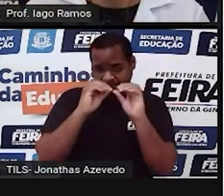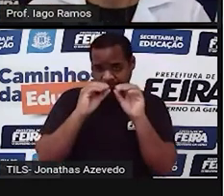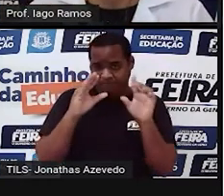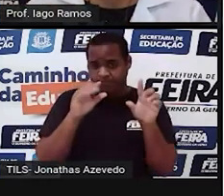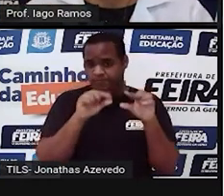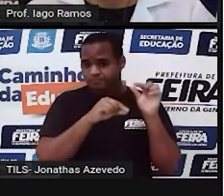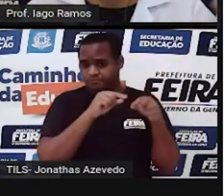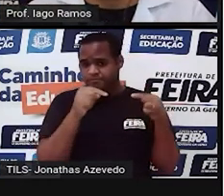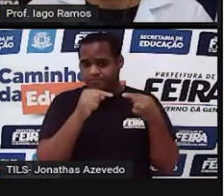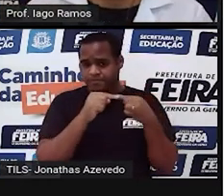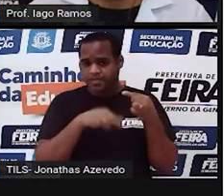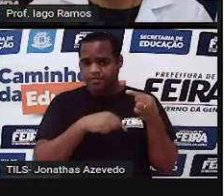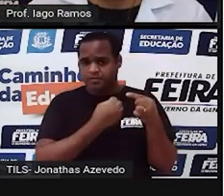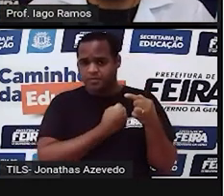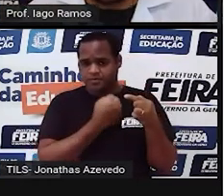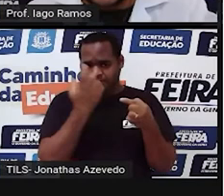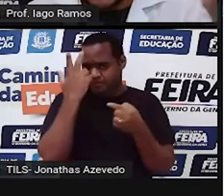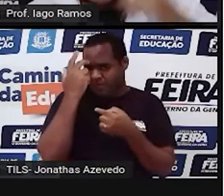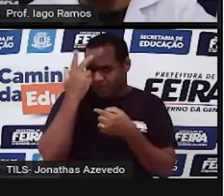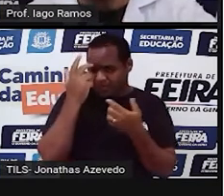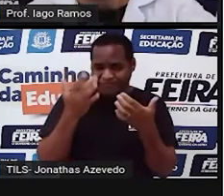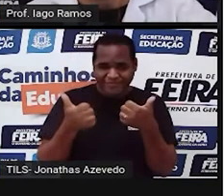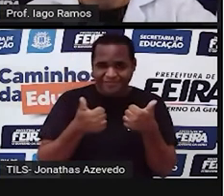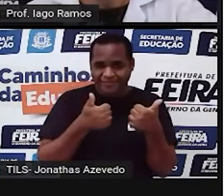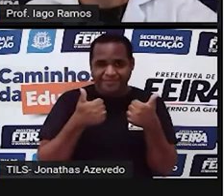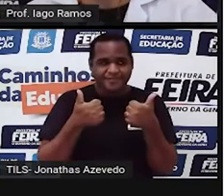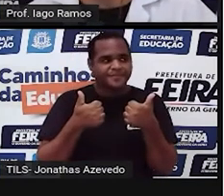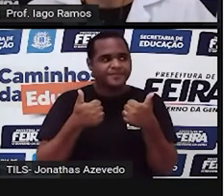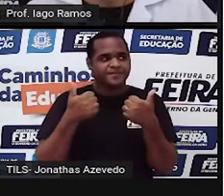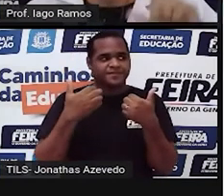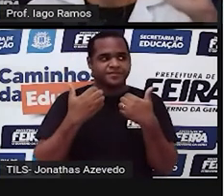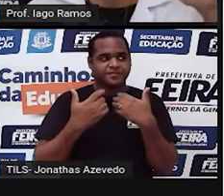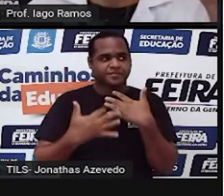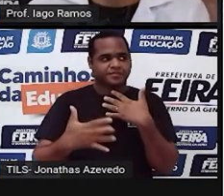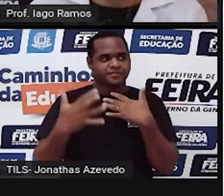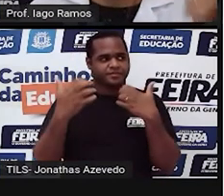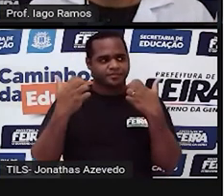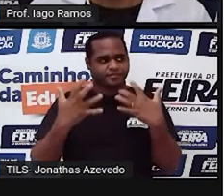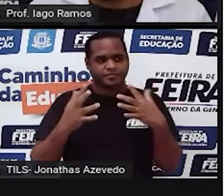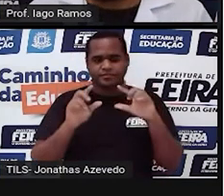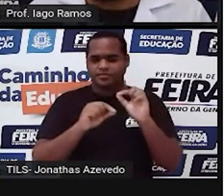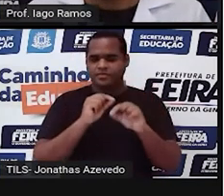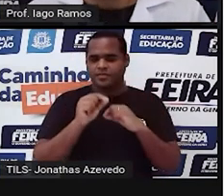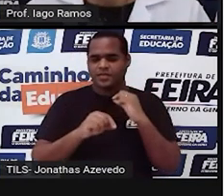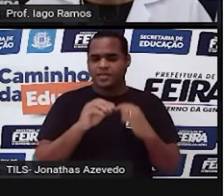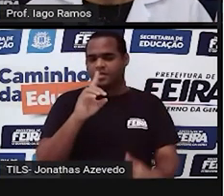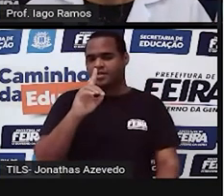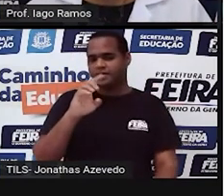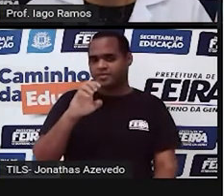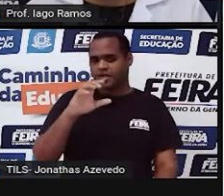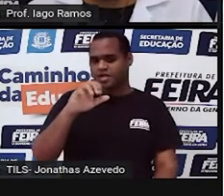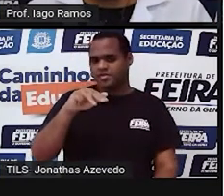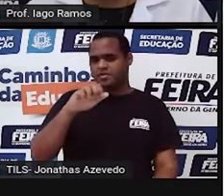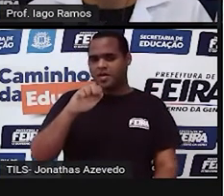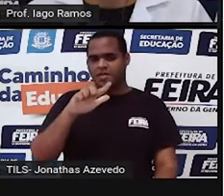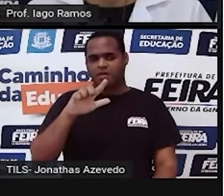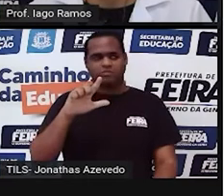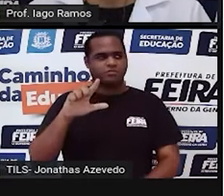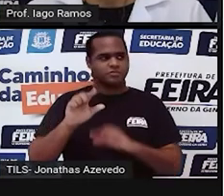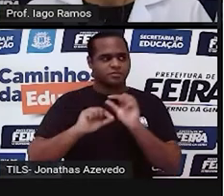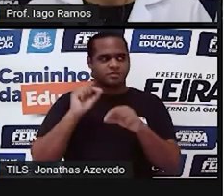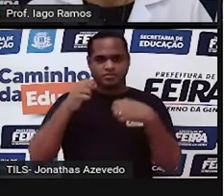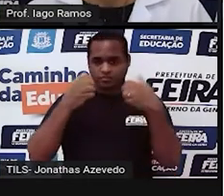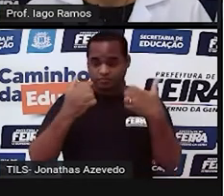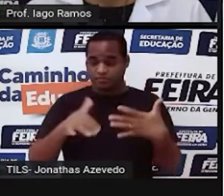detalhezinhos dos números naturais? Vamos avançar. Porque tem os decimais. E os decimais